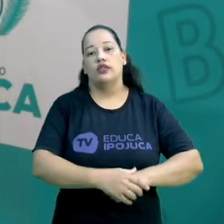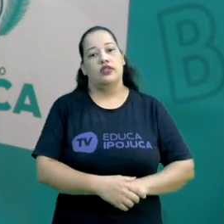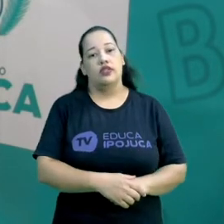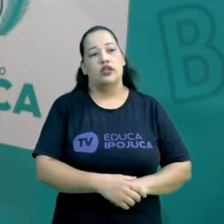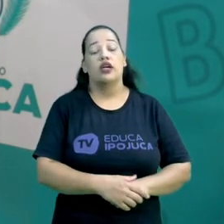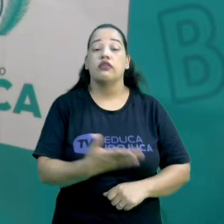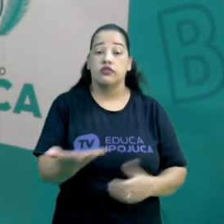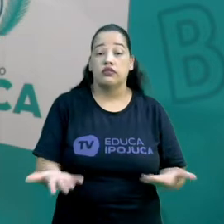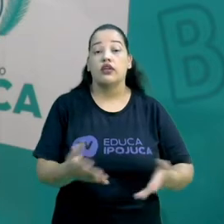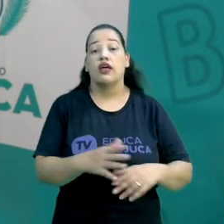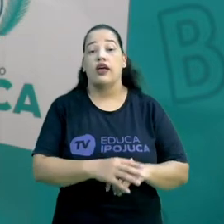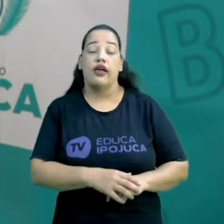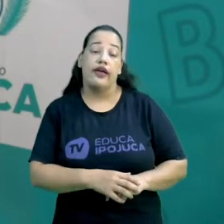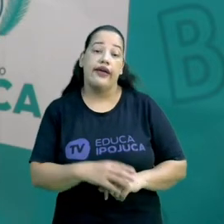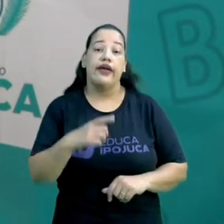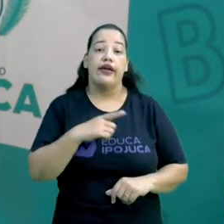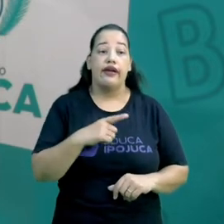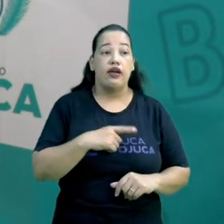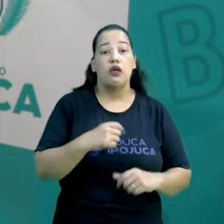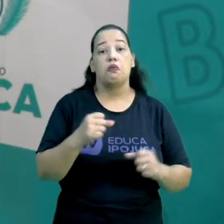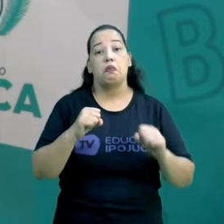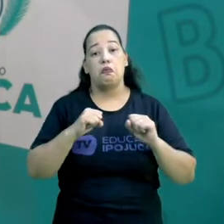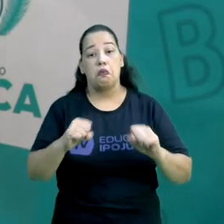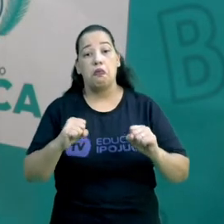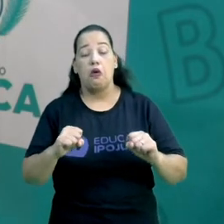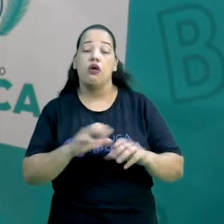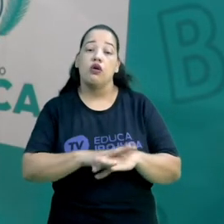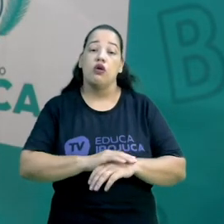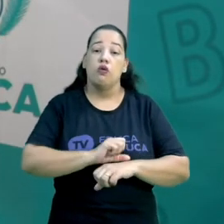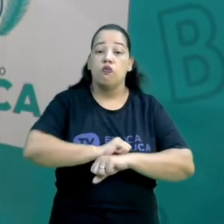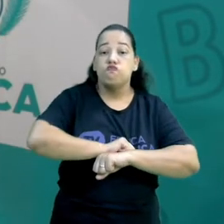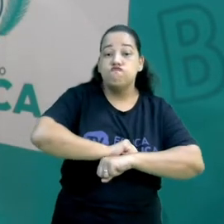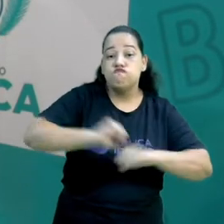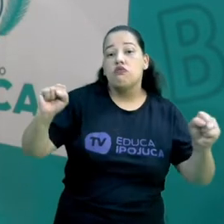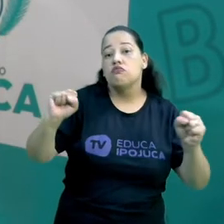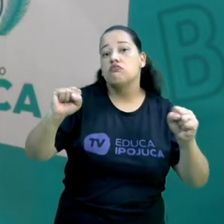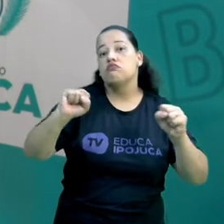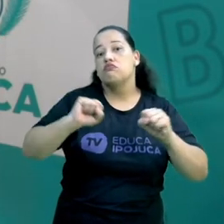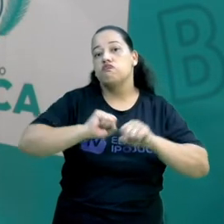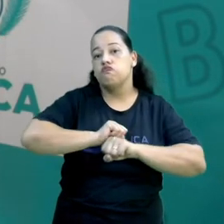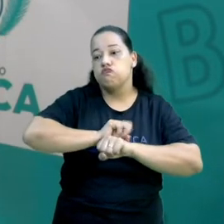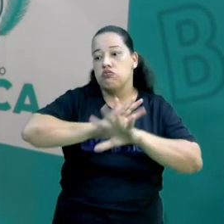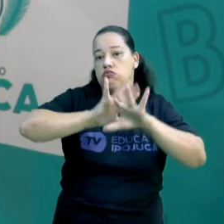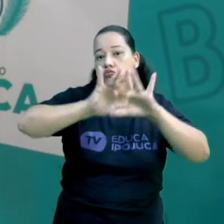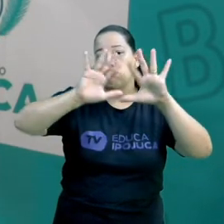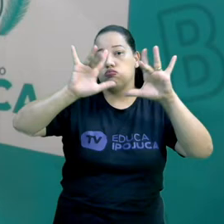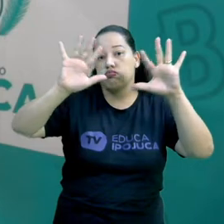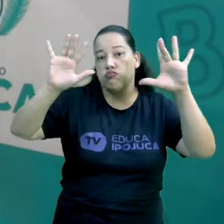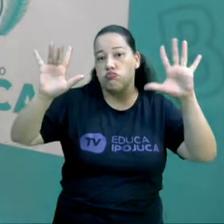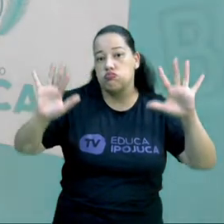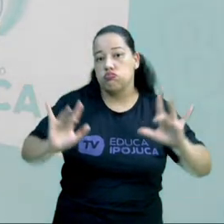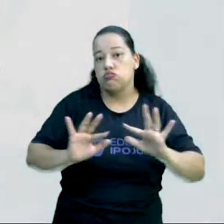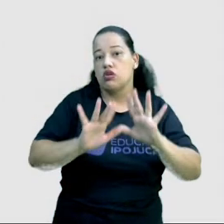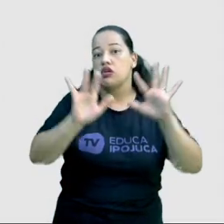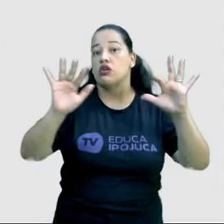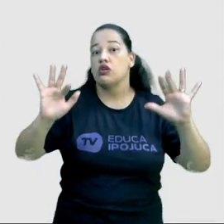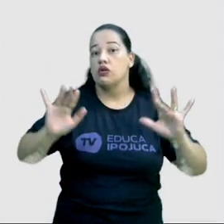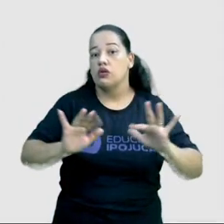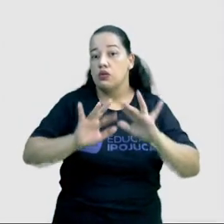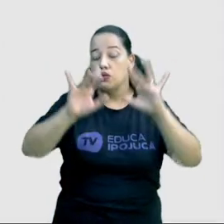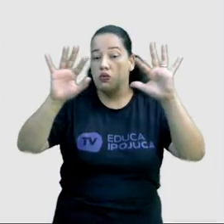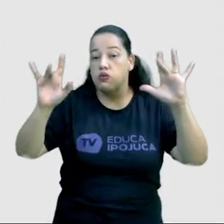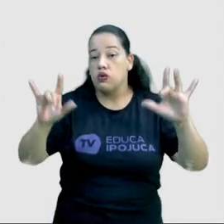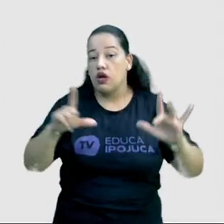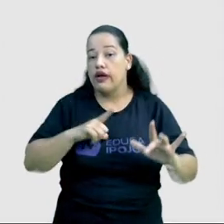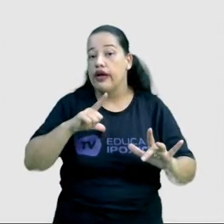ela, normalmente, ela entra em uma combustão, explode, gerando, então, uma, como eu